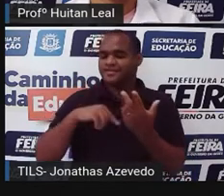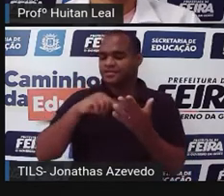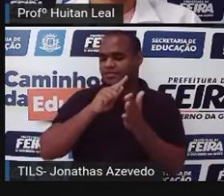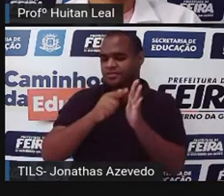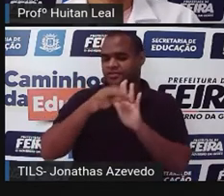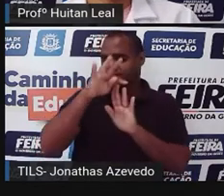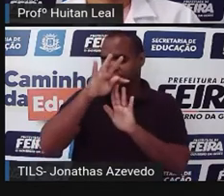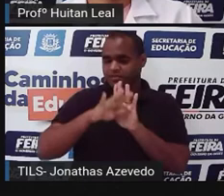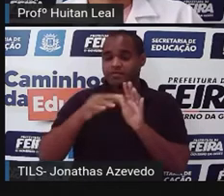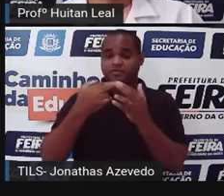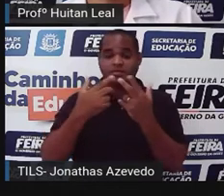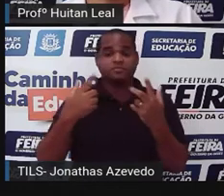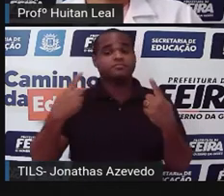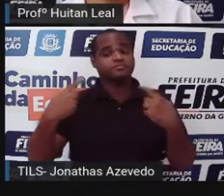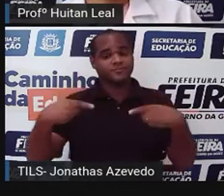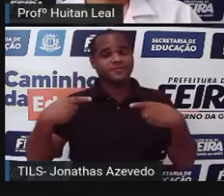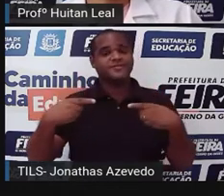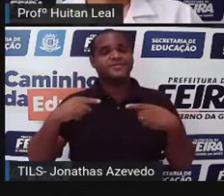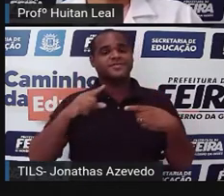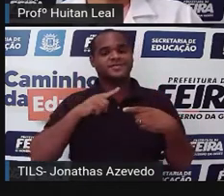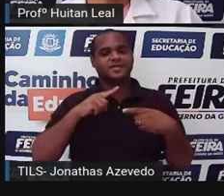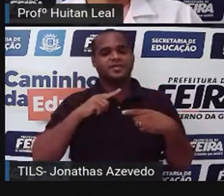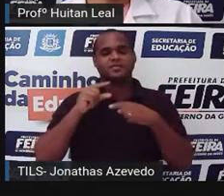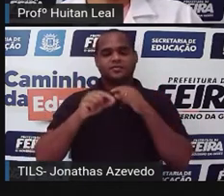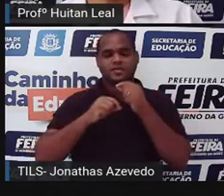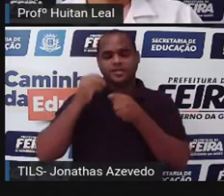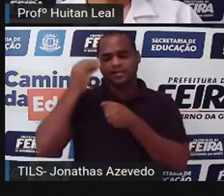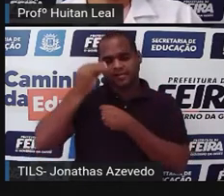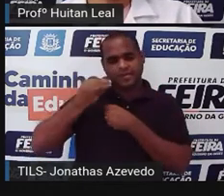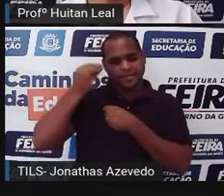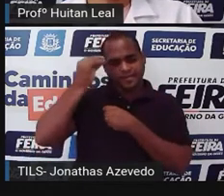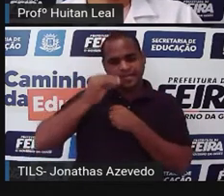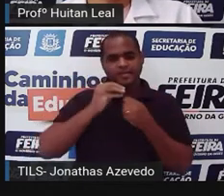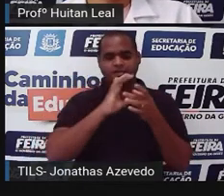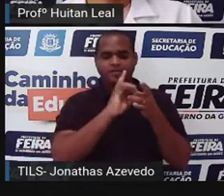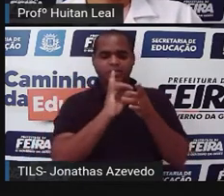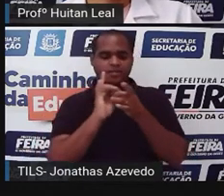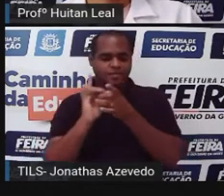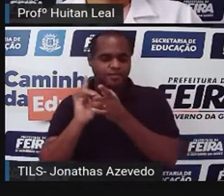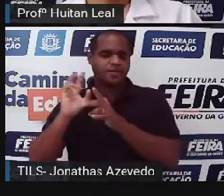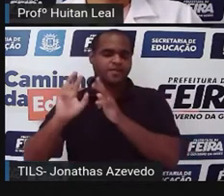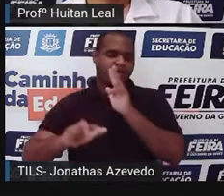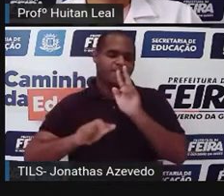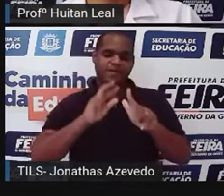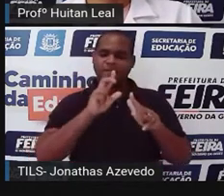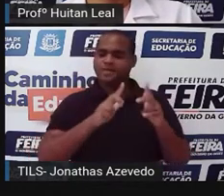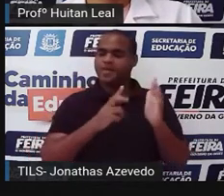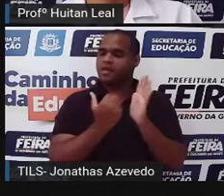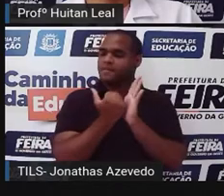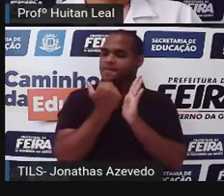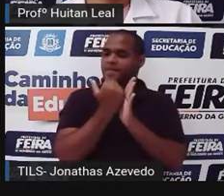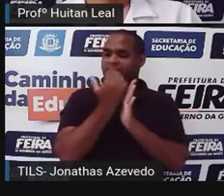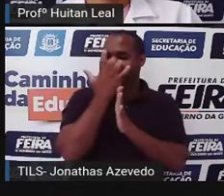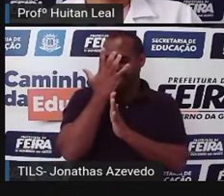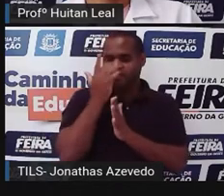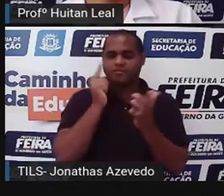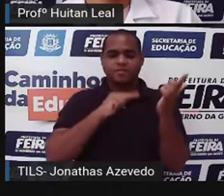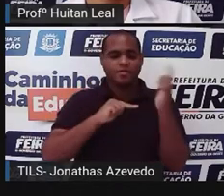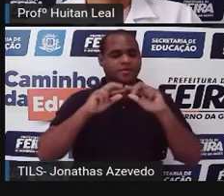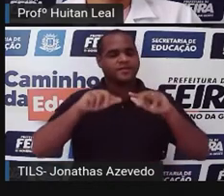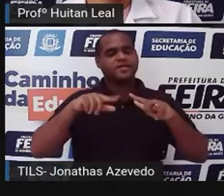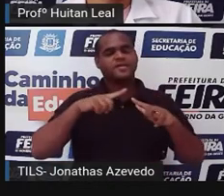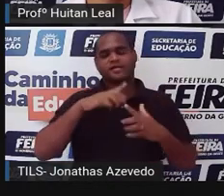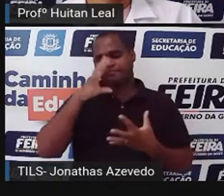esferas discursivas. Quanto mais experiências com textos diferentes, mais facilidade temos de